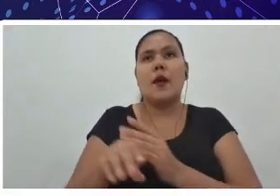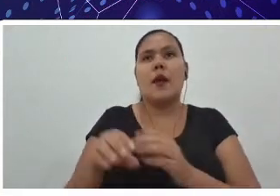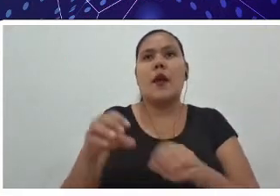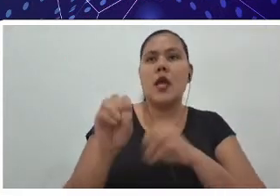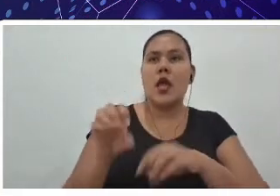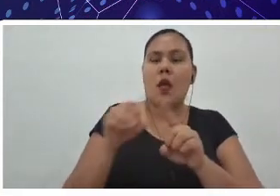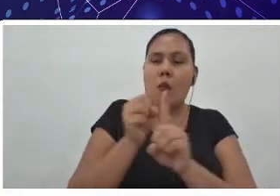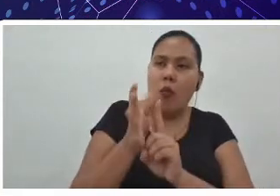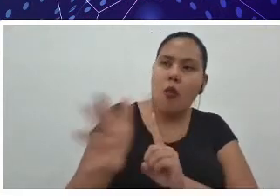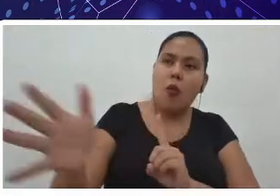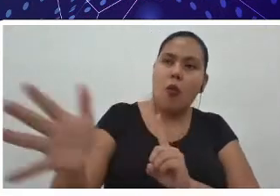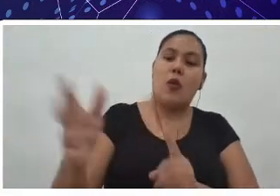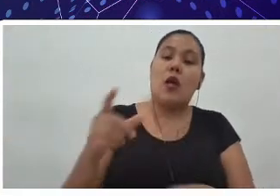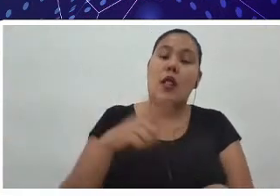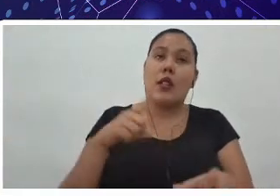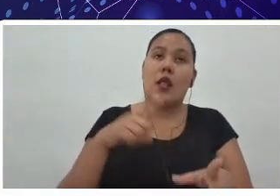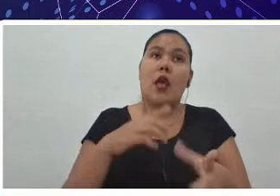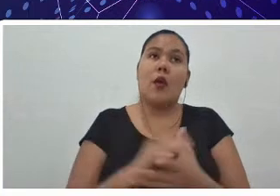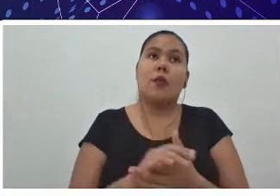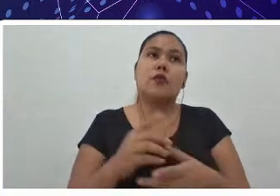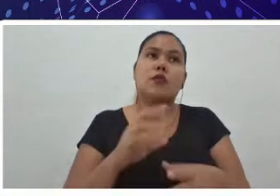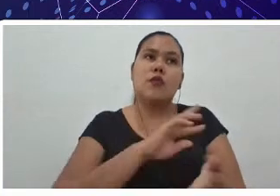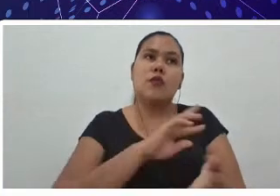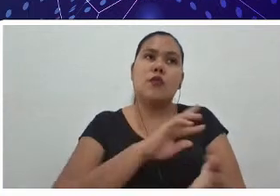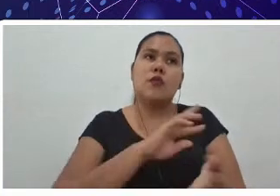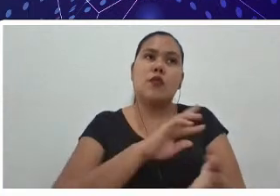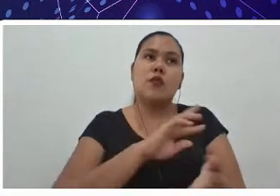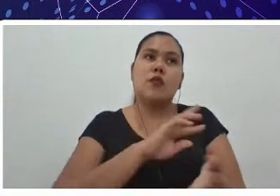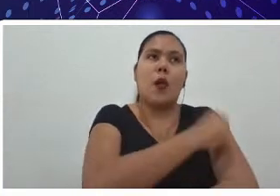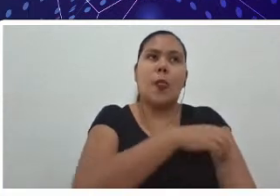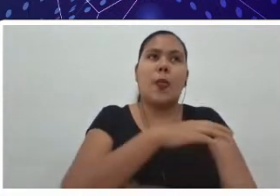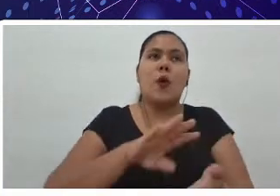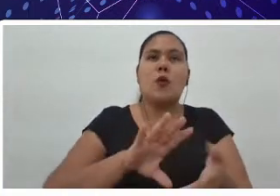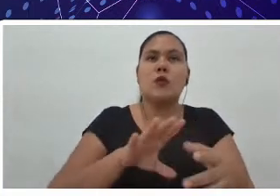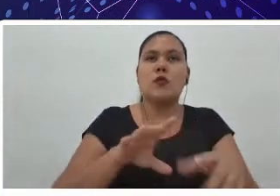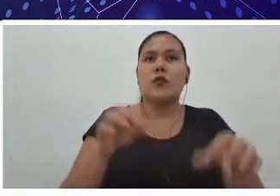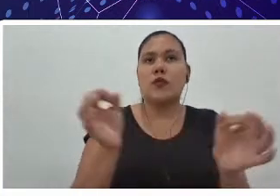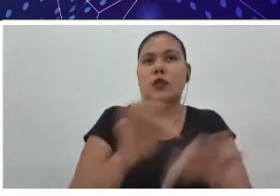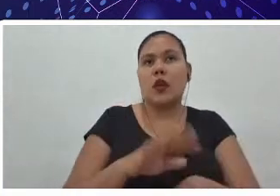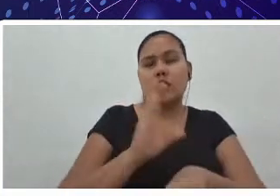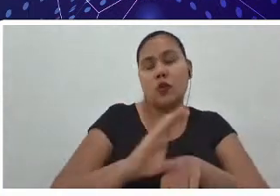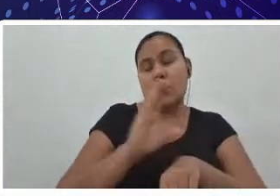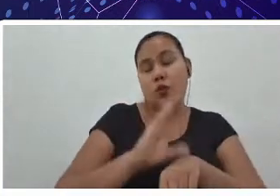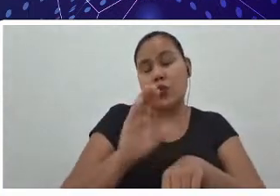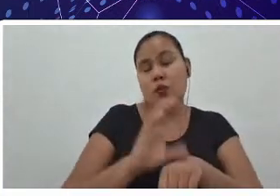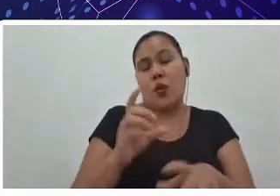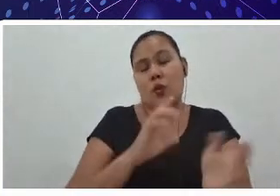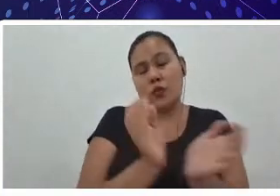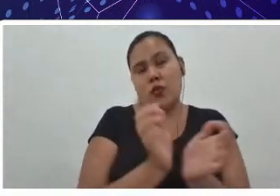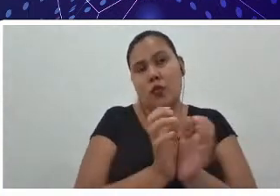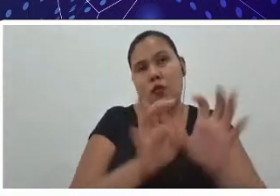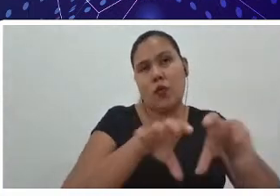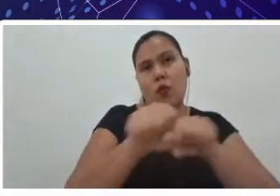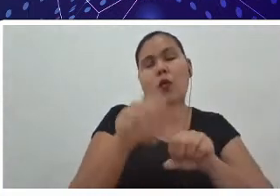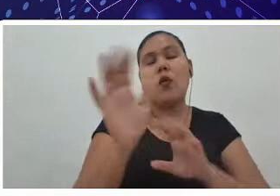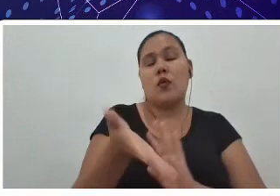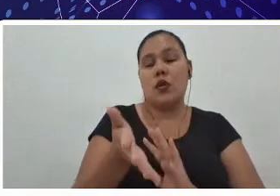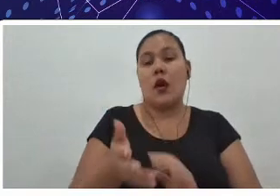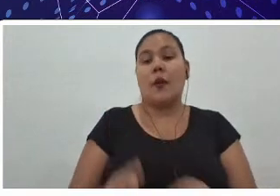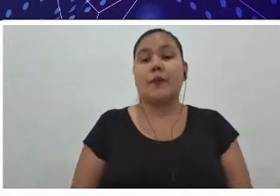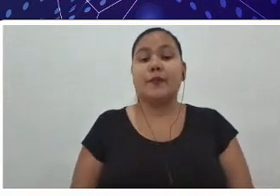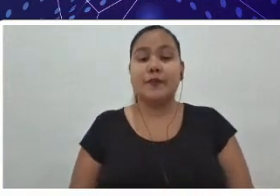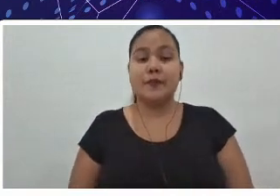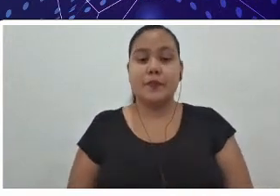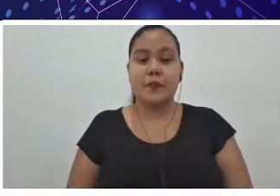nós temos muitos alunos que já estão saindo, né, nós temos algumas turmas que já se formaram e que já abrem esse